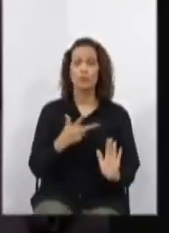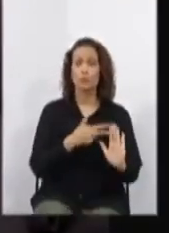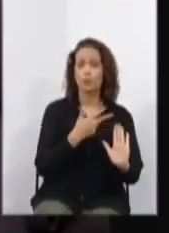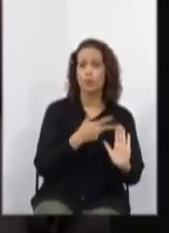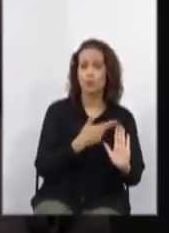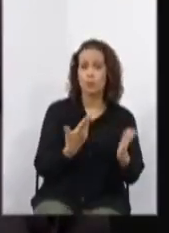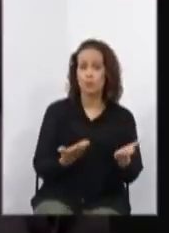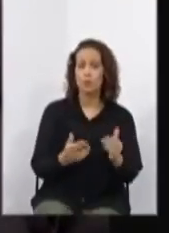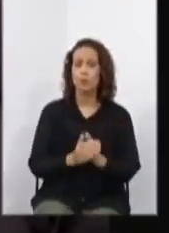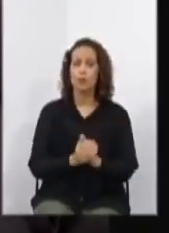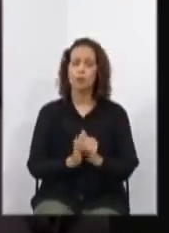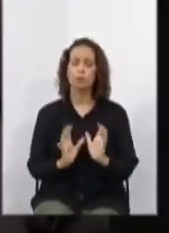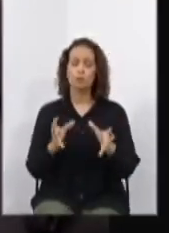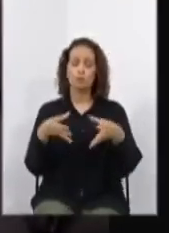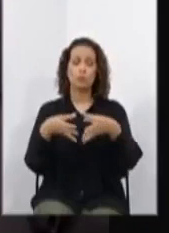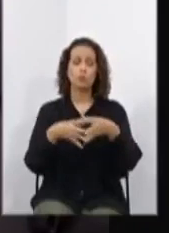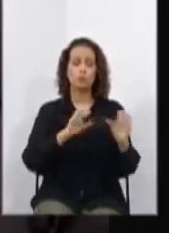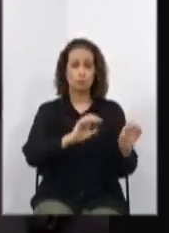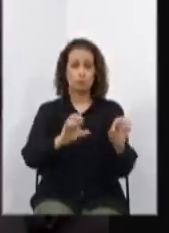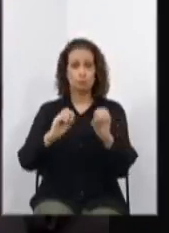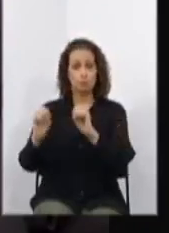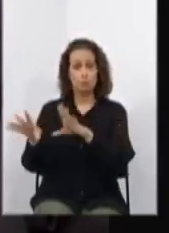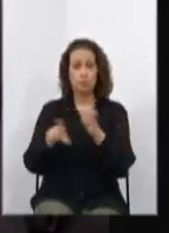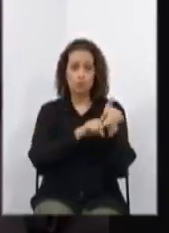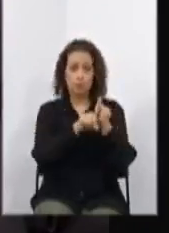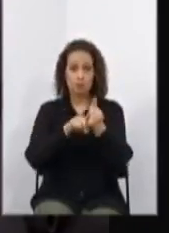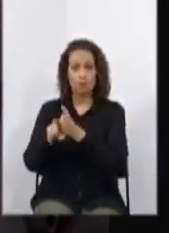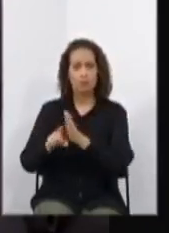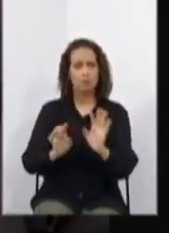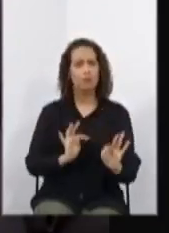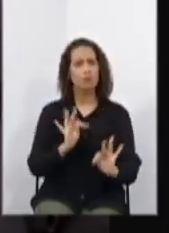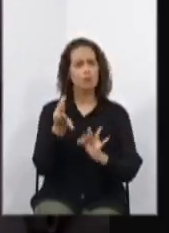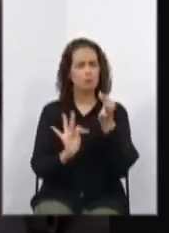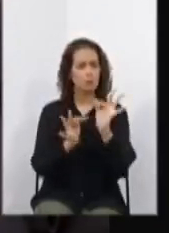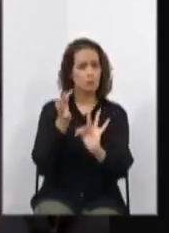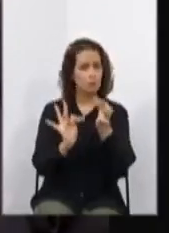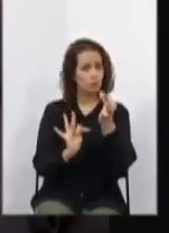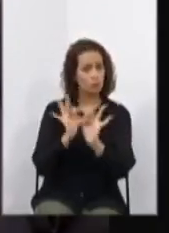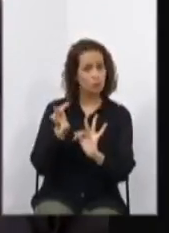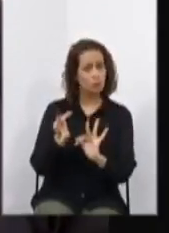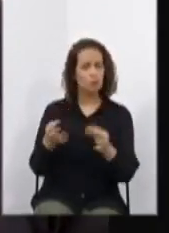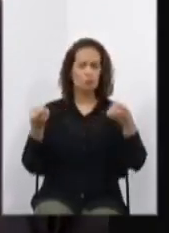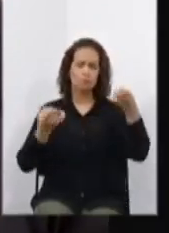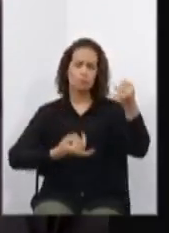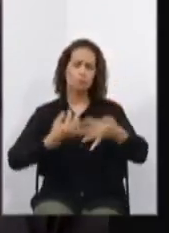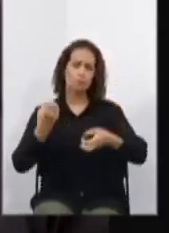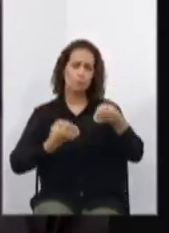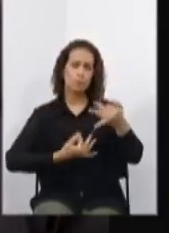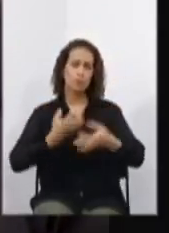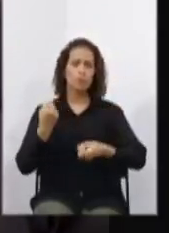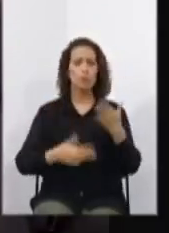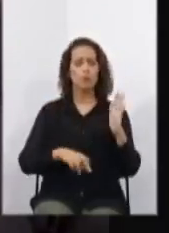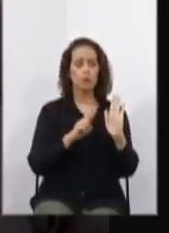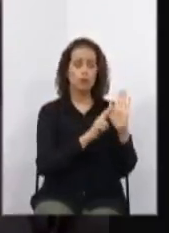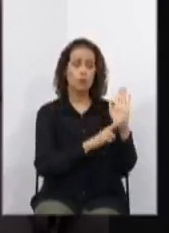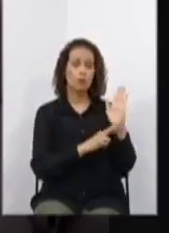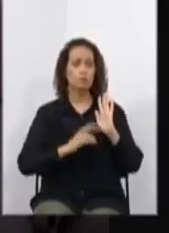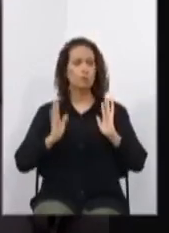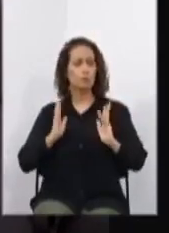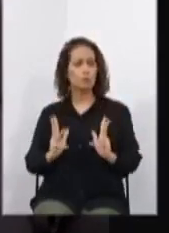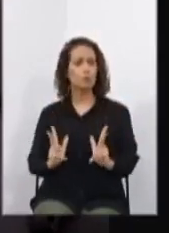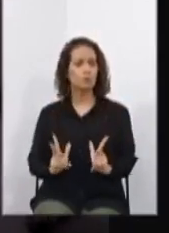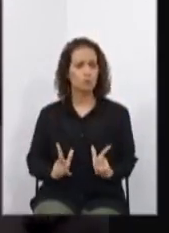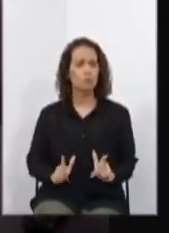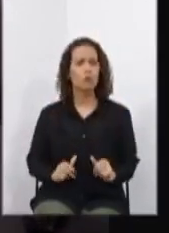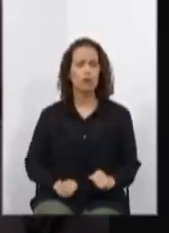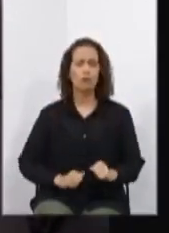Comissão de Educação, Ciência e Tecnologia mencionou as normas vigentes sobre a oferta